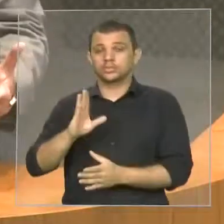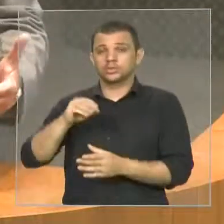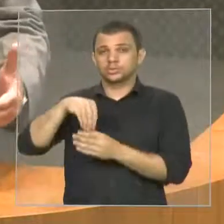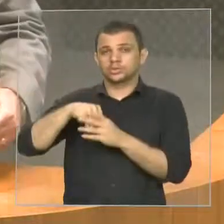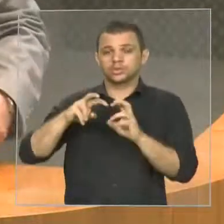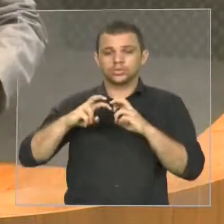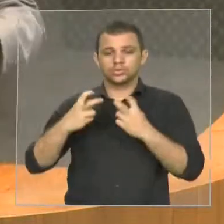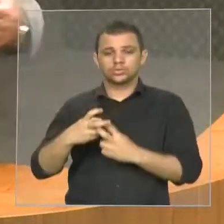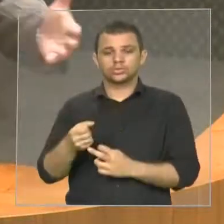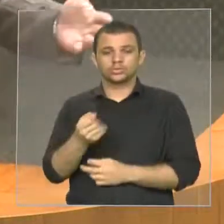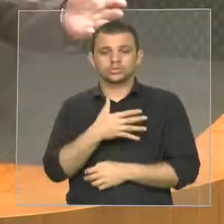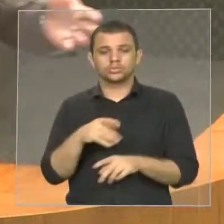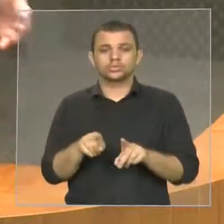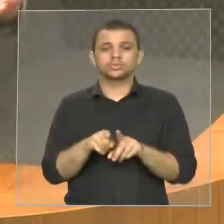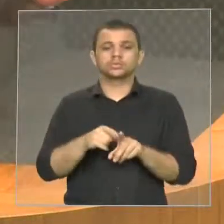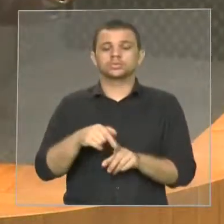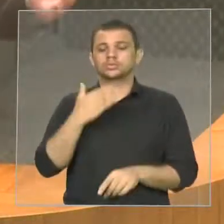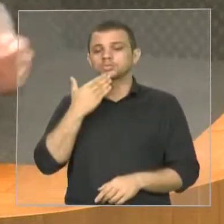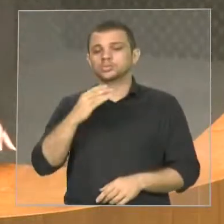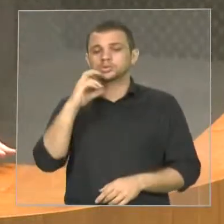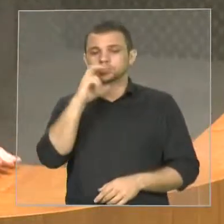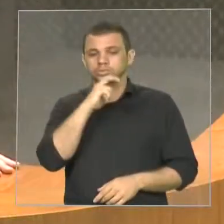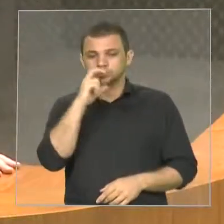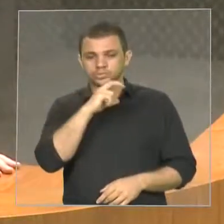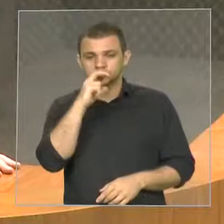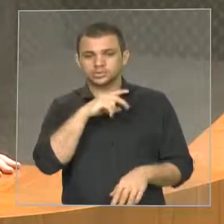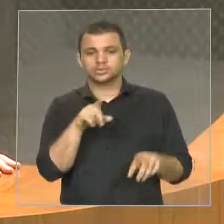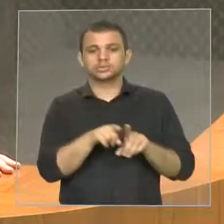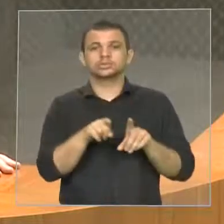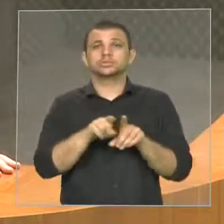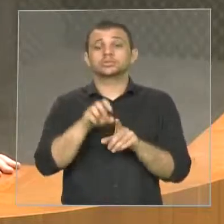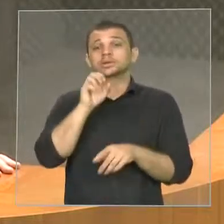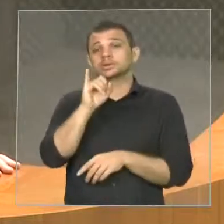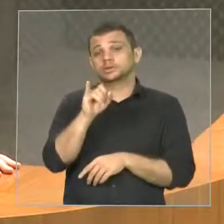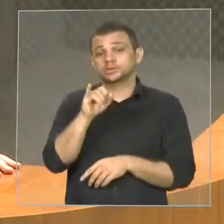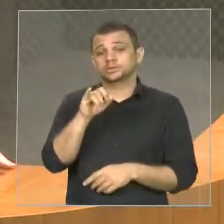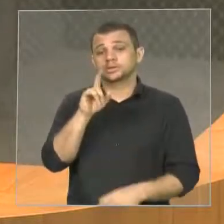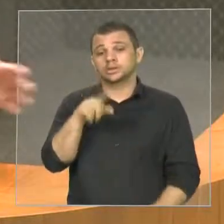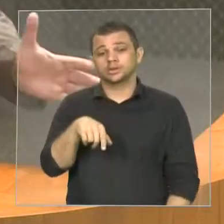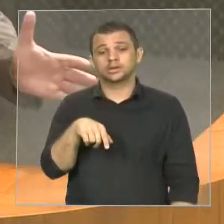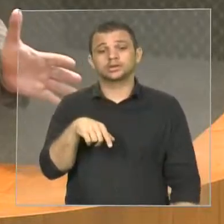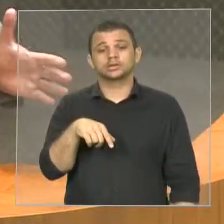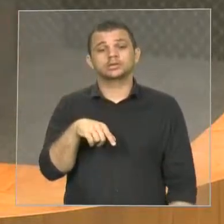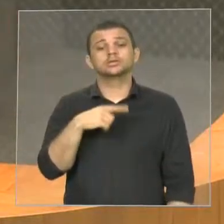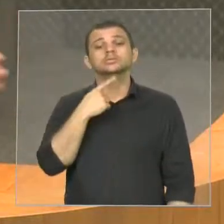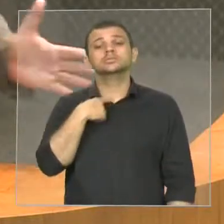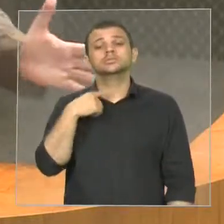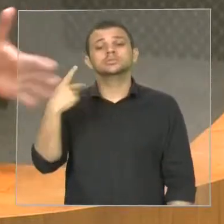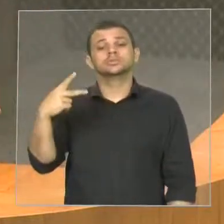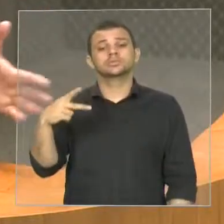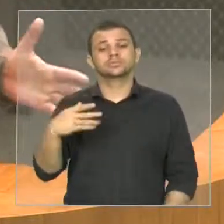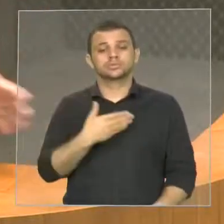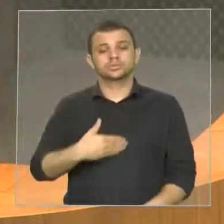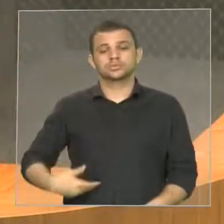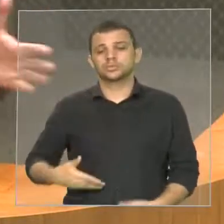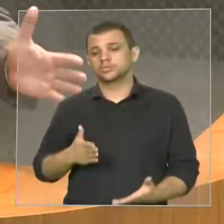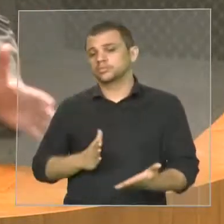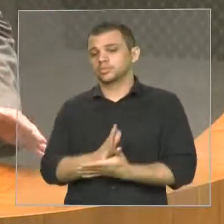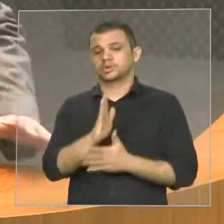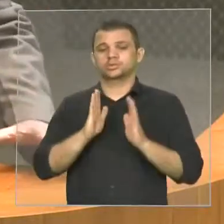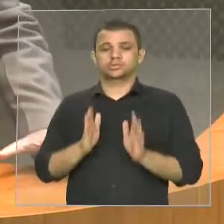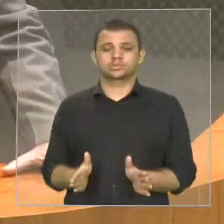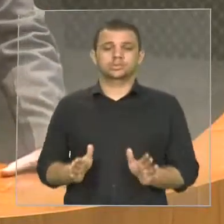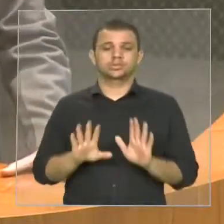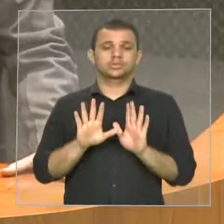urgência. E, se fosse pela vontade, talvez, da base do governo, já estava aprovado esse projeto sem nenhum